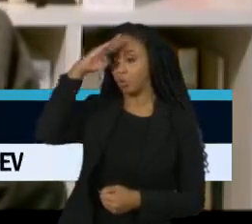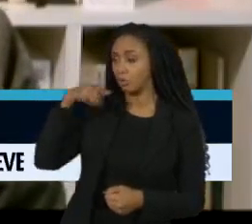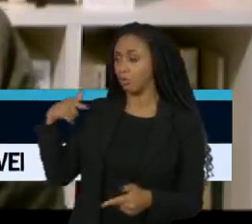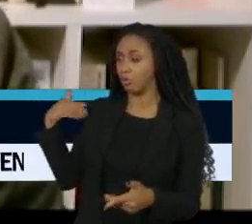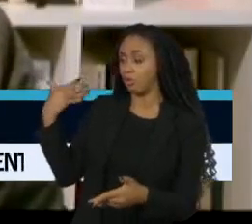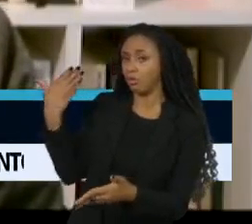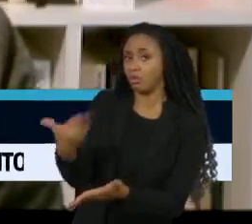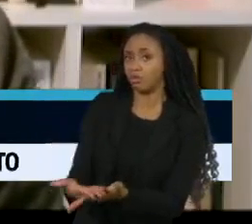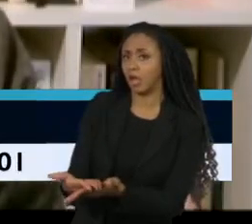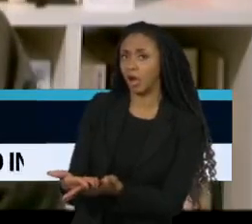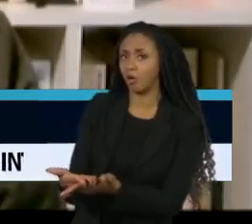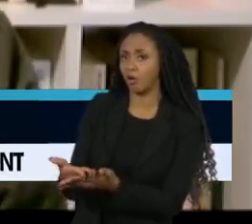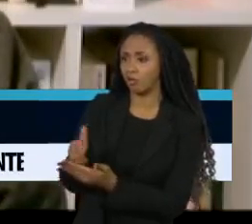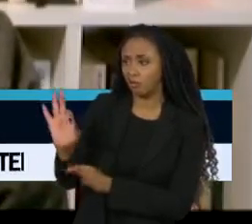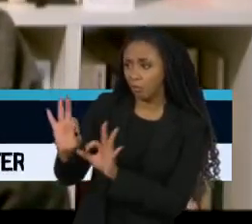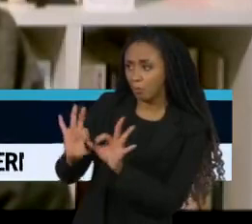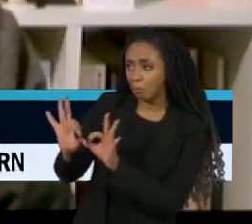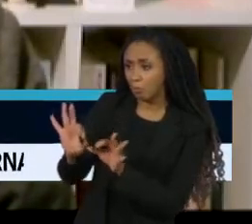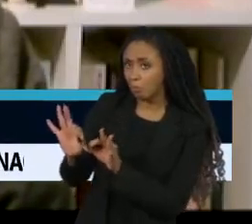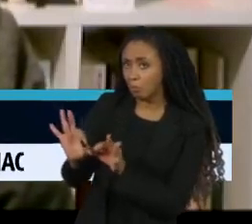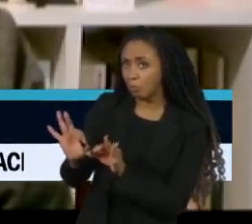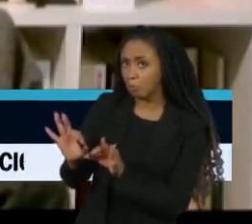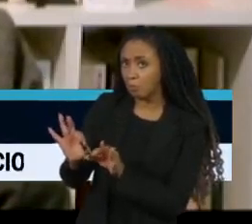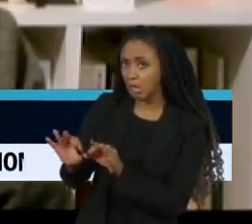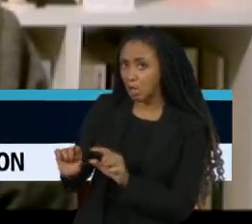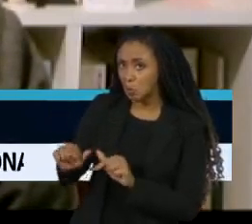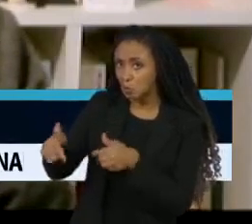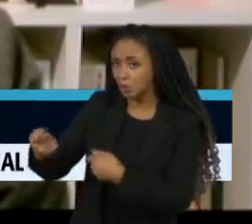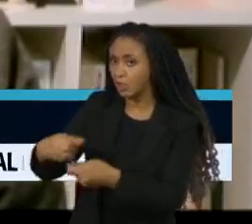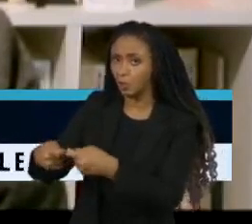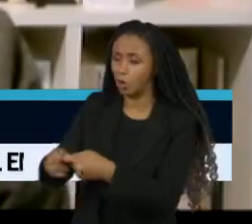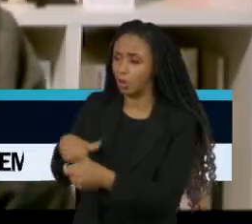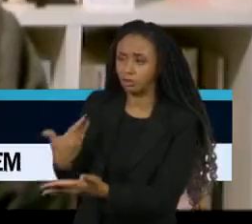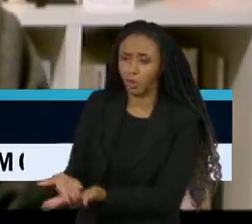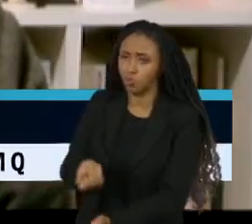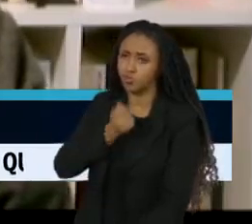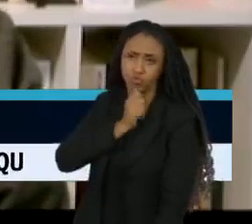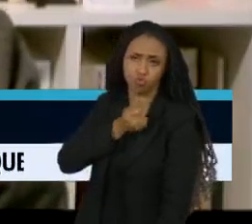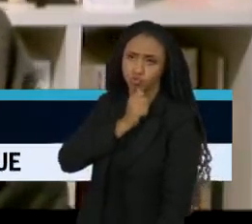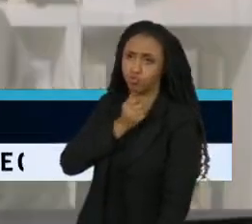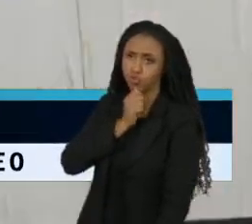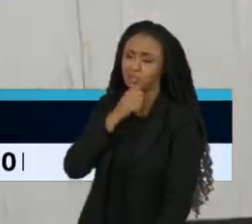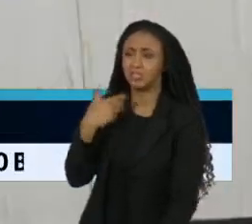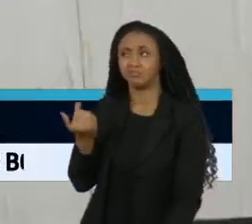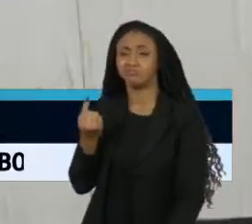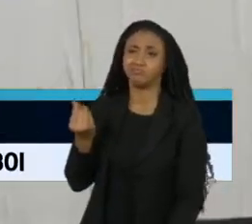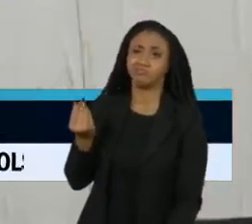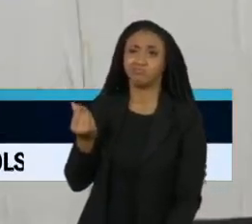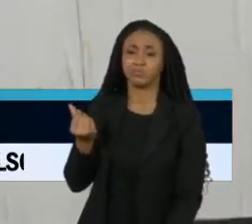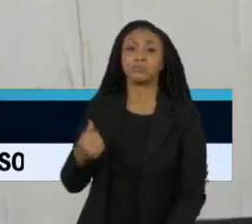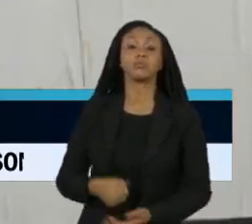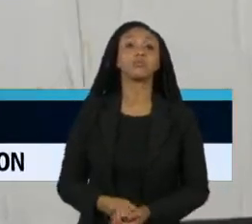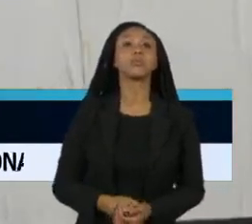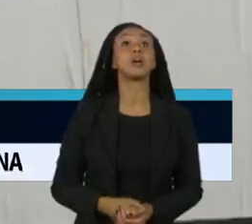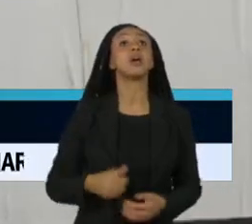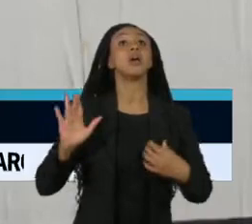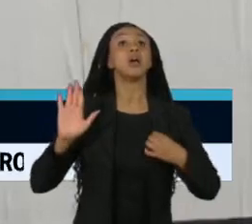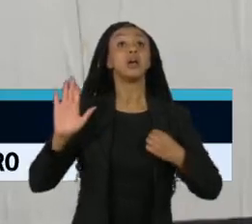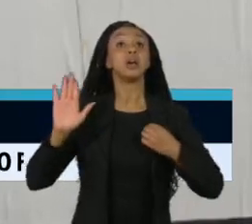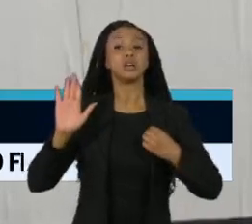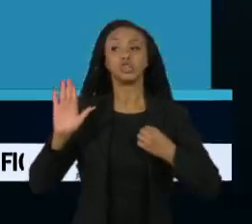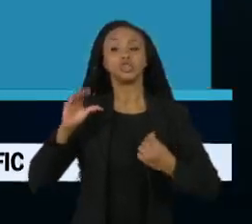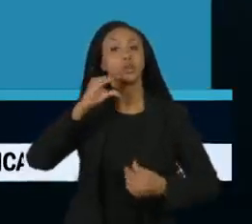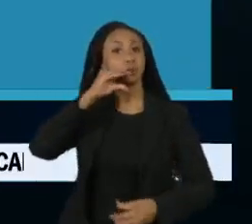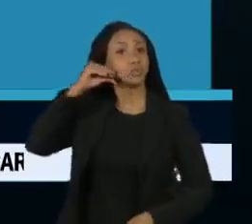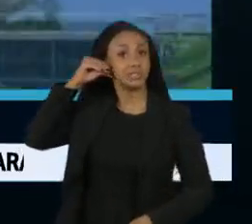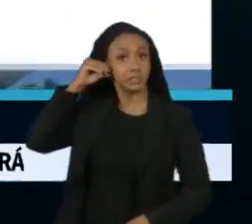demonstrou que tem um planejamento para a economia. Então, tem sido, infelizmente, uma administração muito de improviso. O candidato do PDT, o ex-ministro